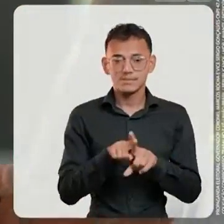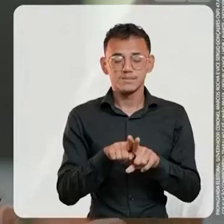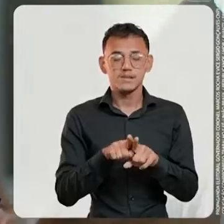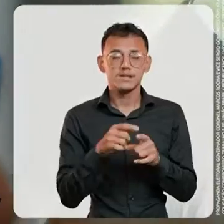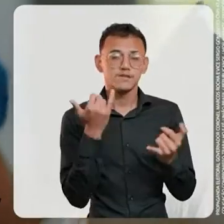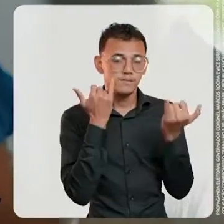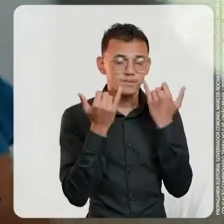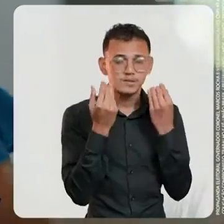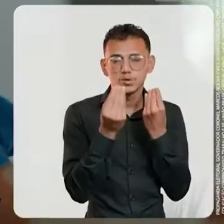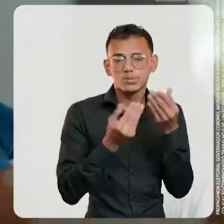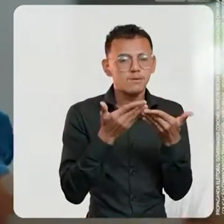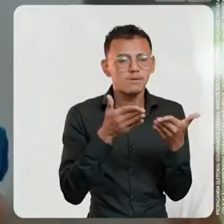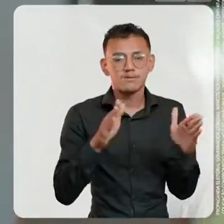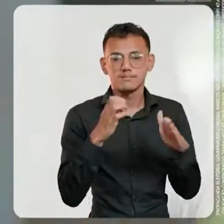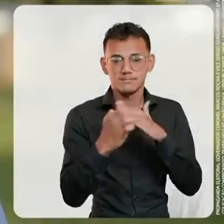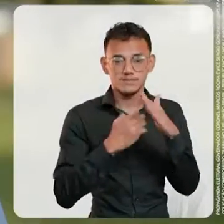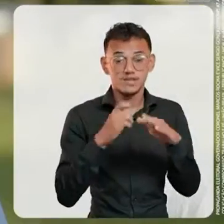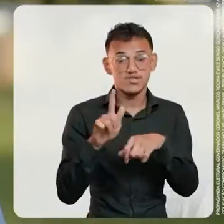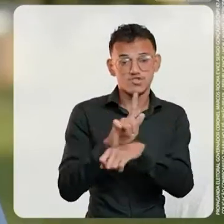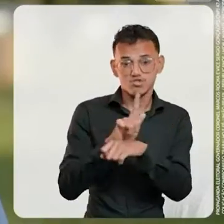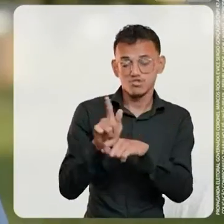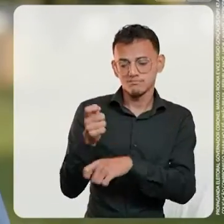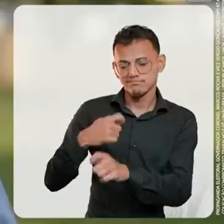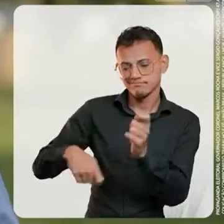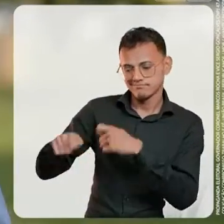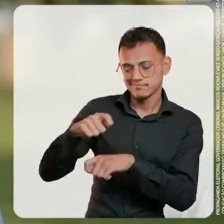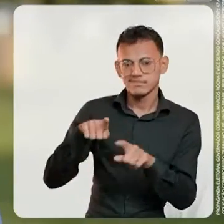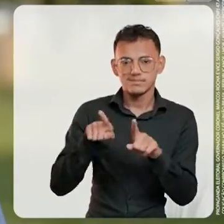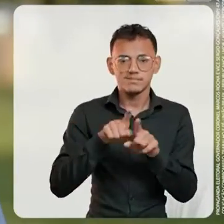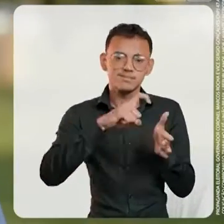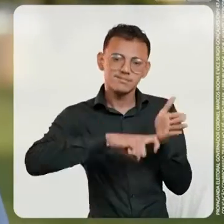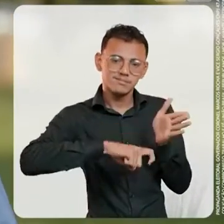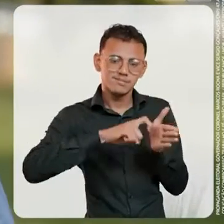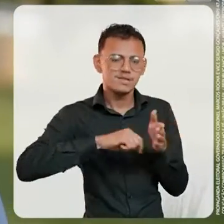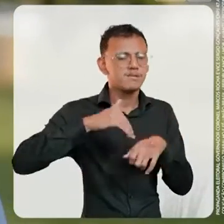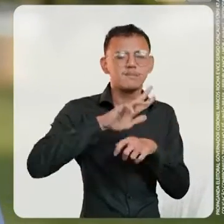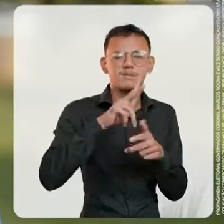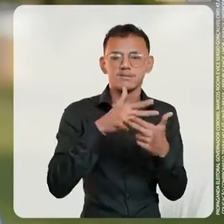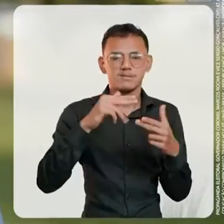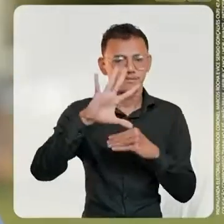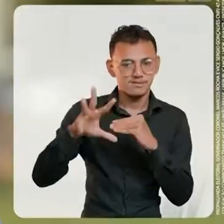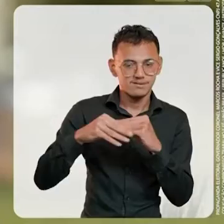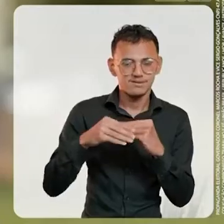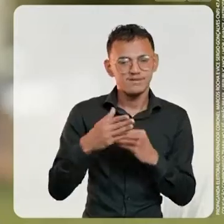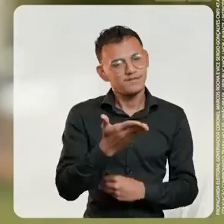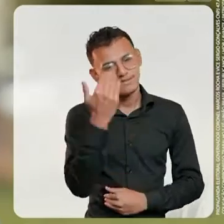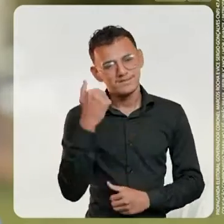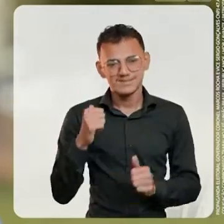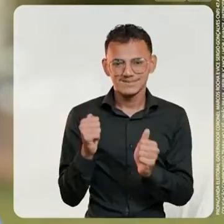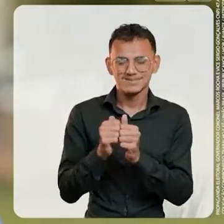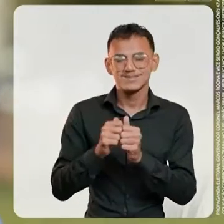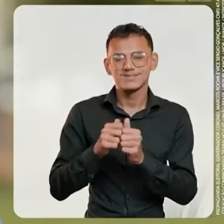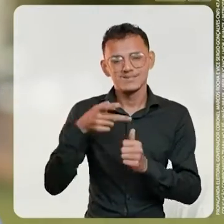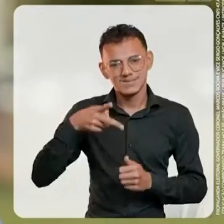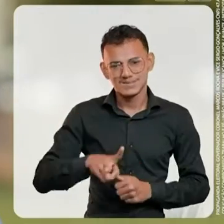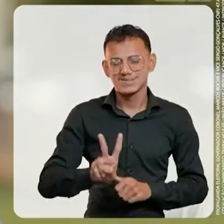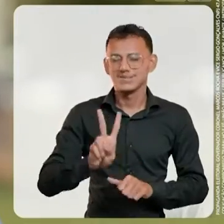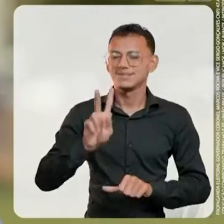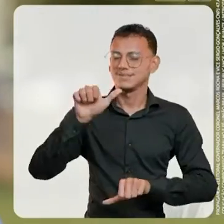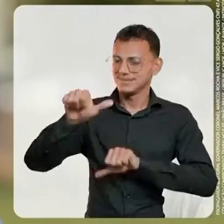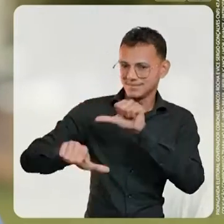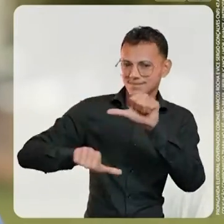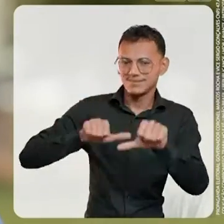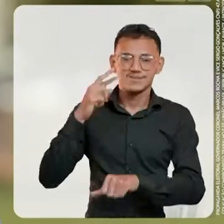sobre a abertura da empresa, gestão de negócios, tributação e muito mais. Vamos juntos continuar transformando